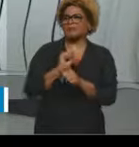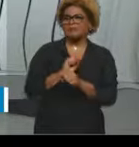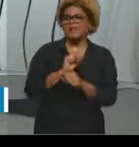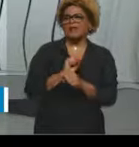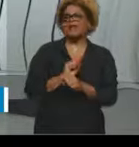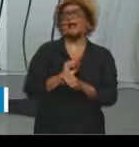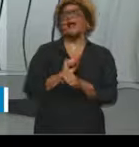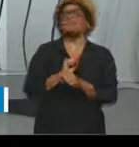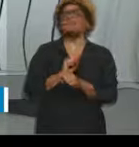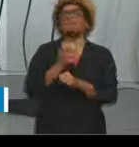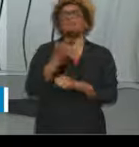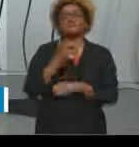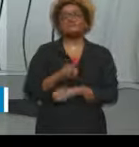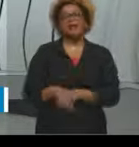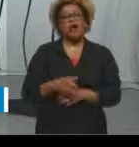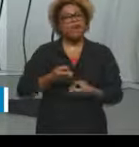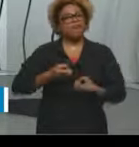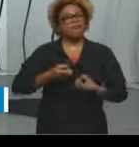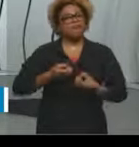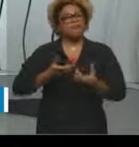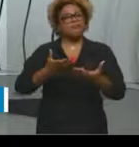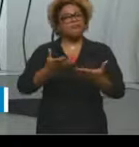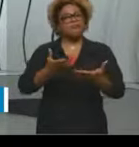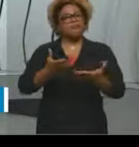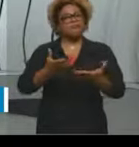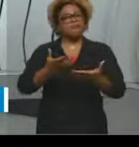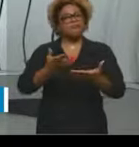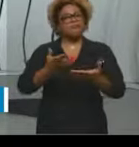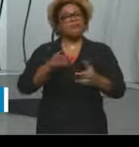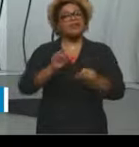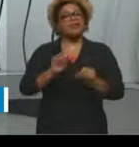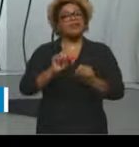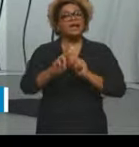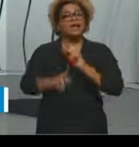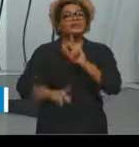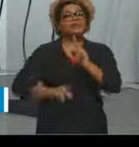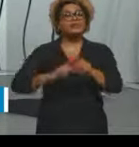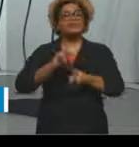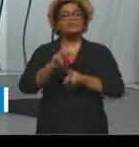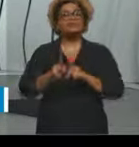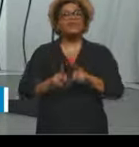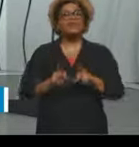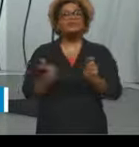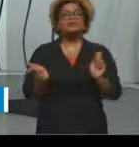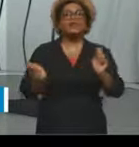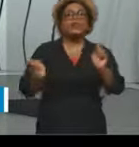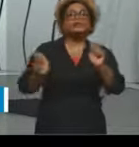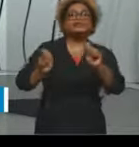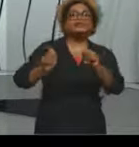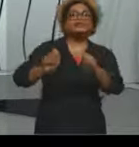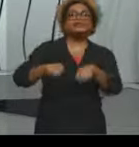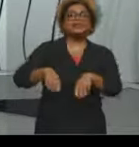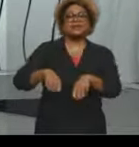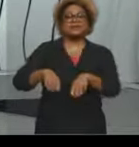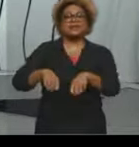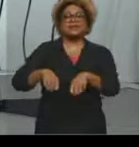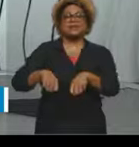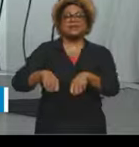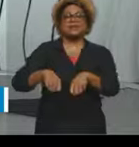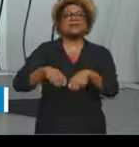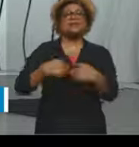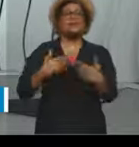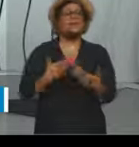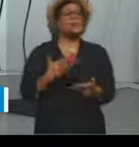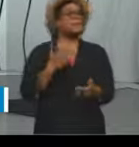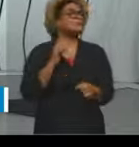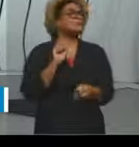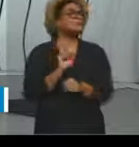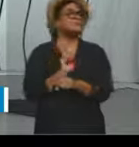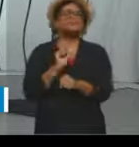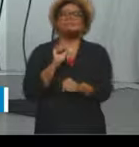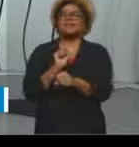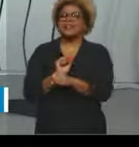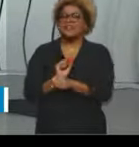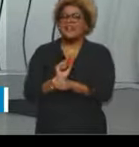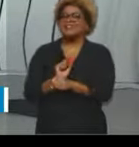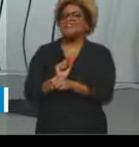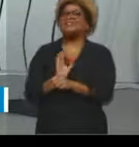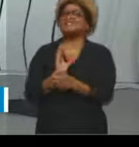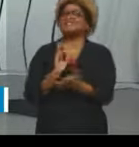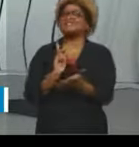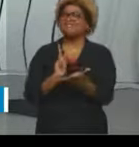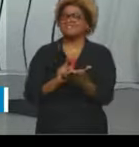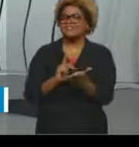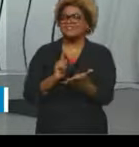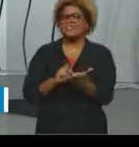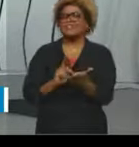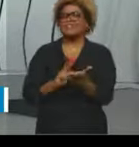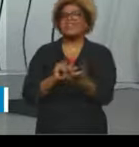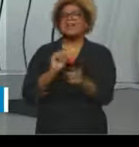concedidos, que a população alcançaria aquilo que era almejado há muito tempo, né, então muitas mudanças eram esperadas, só que na realidade o que a